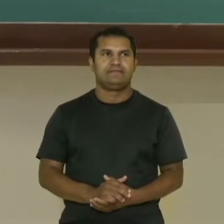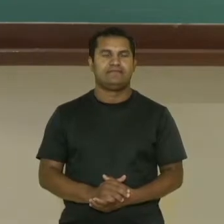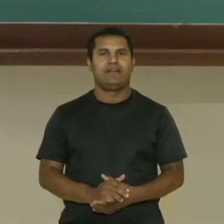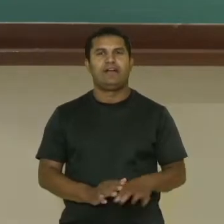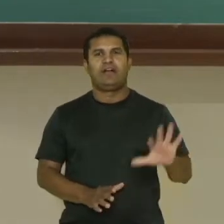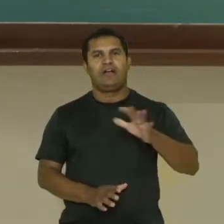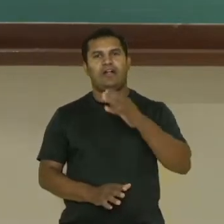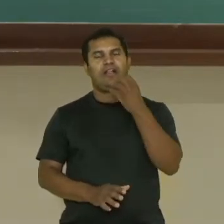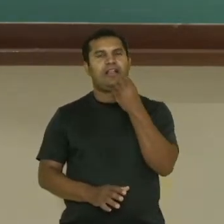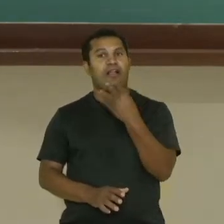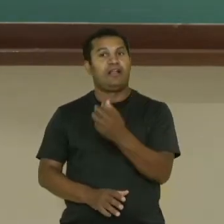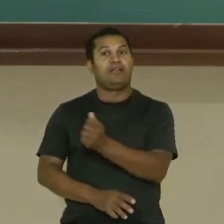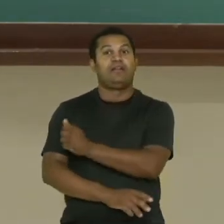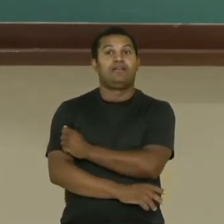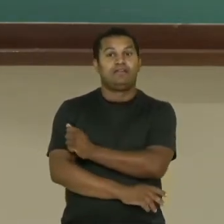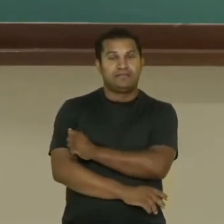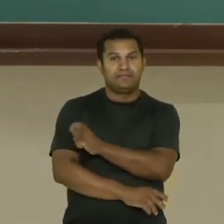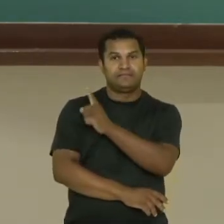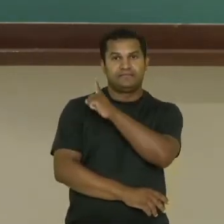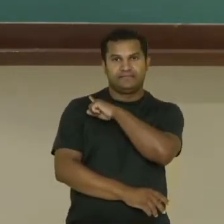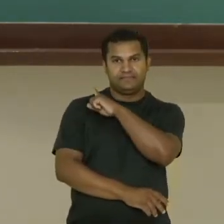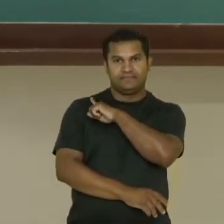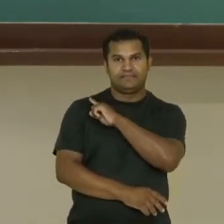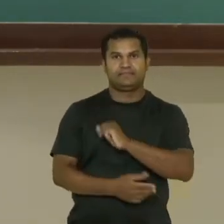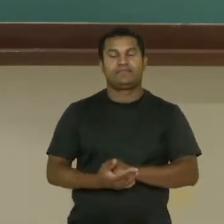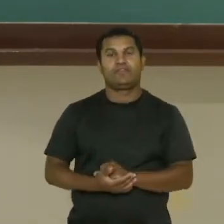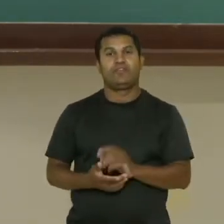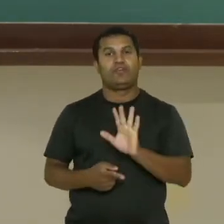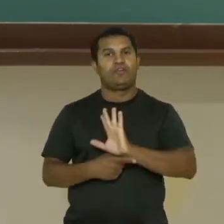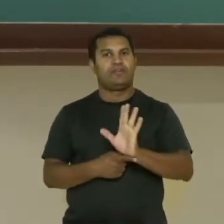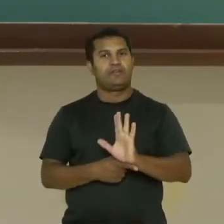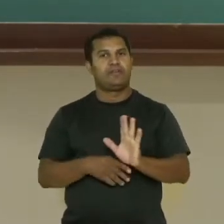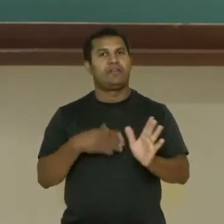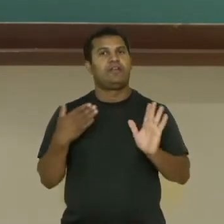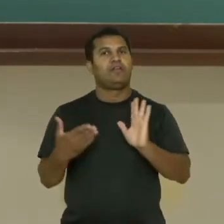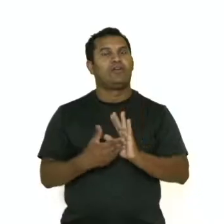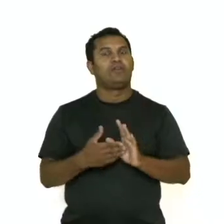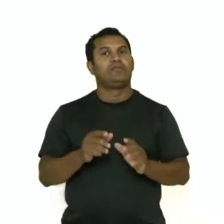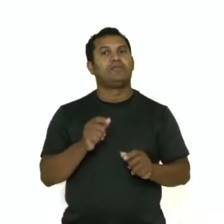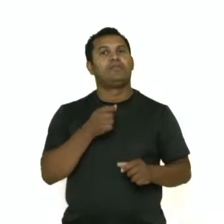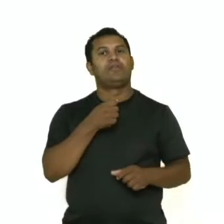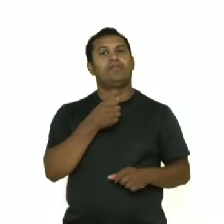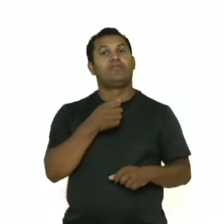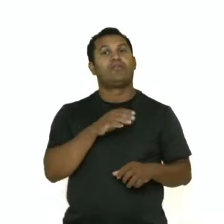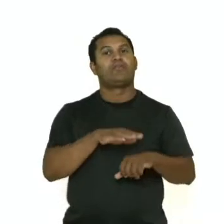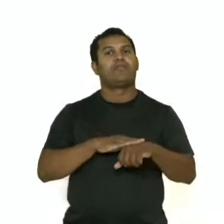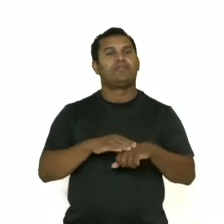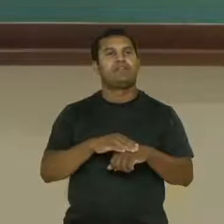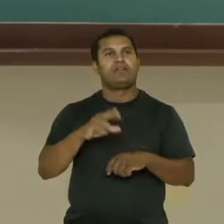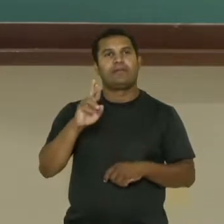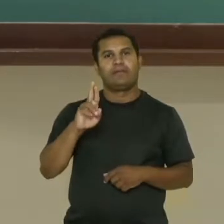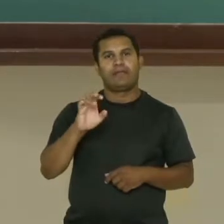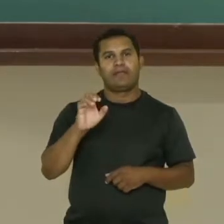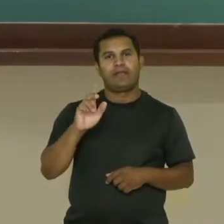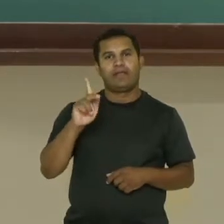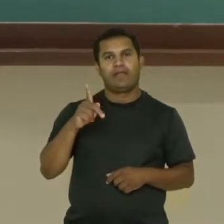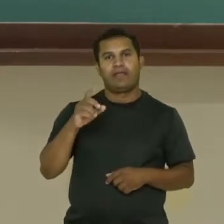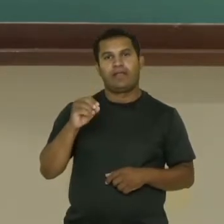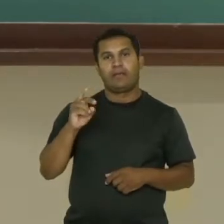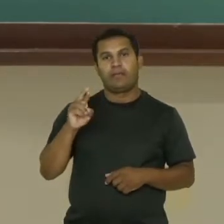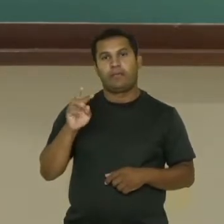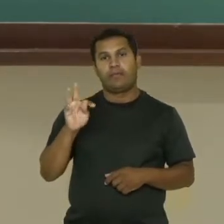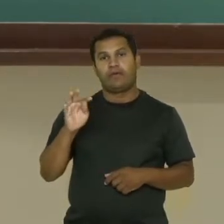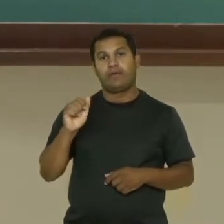Olá, estudantes da primeira série! Nesse vídeo vamos falar sobre a reportagem. Vem cá, olha bem essa